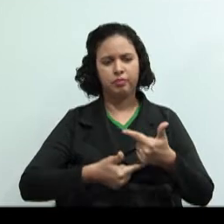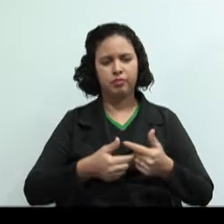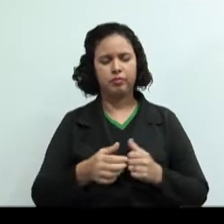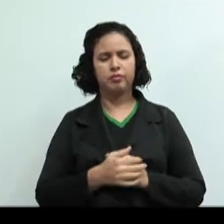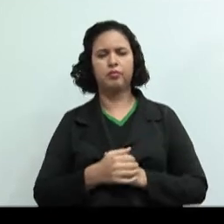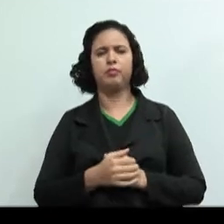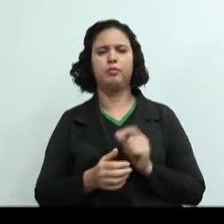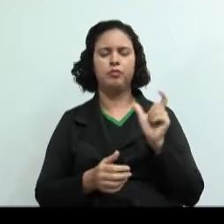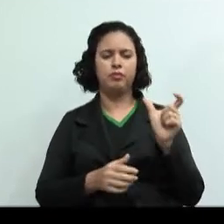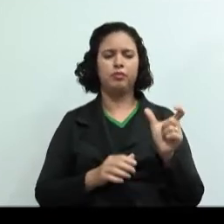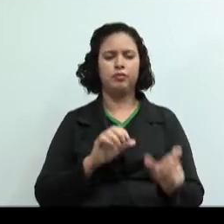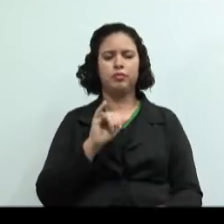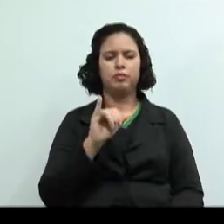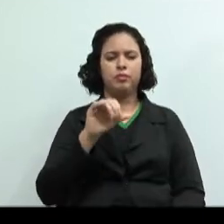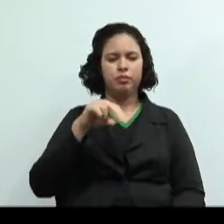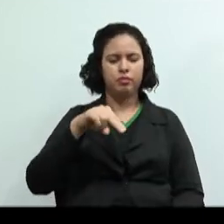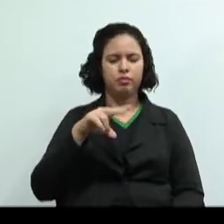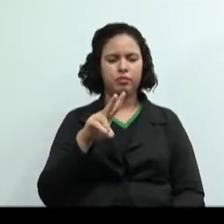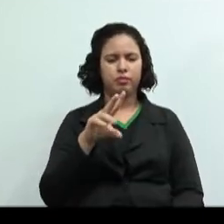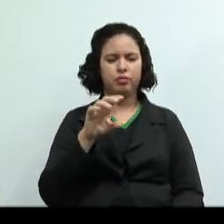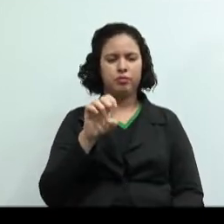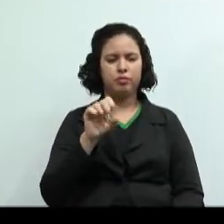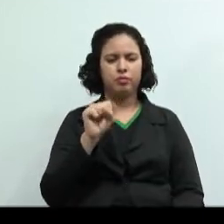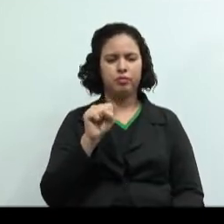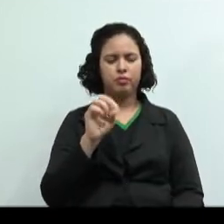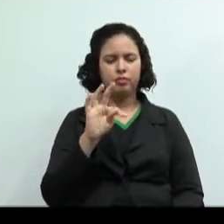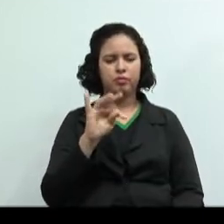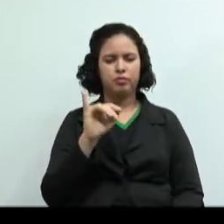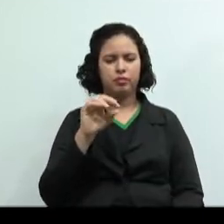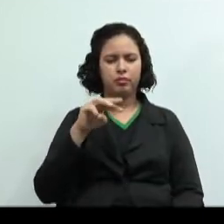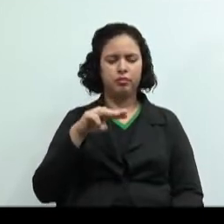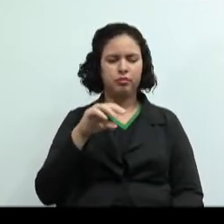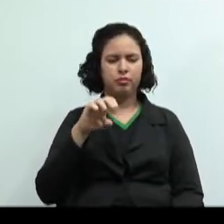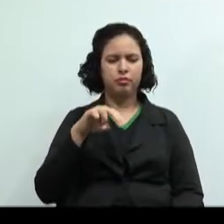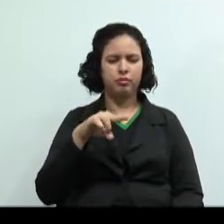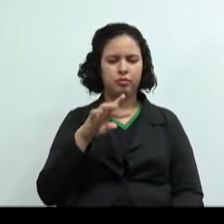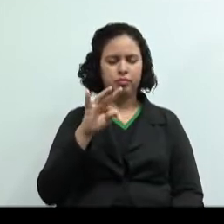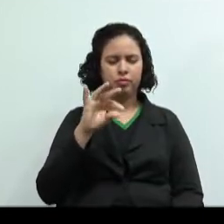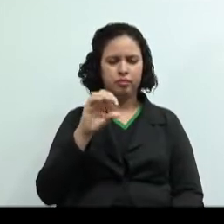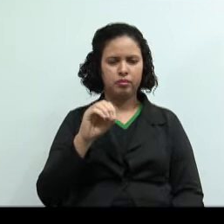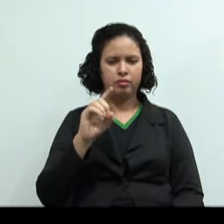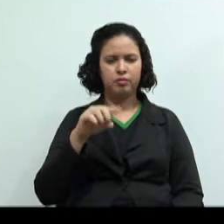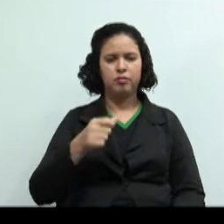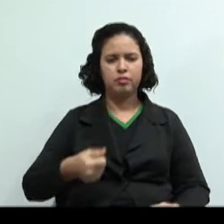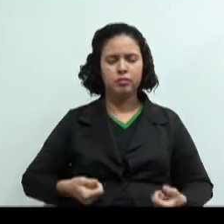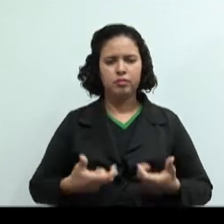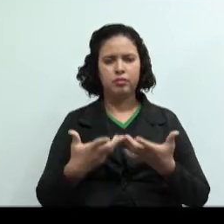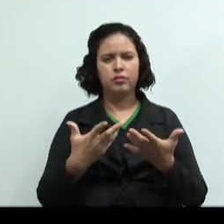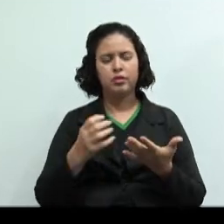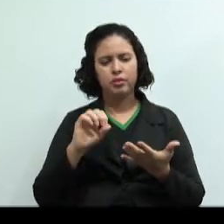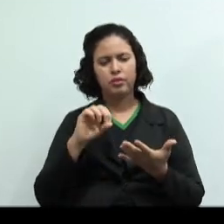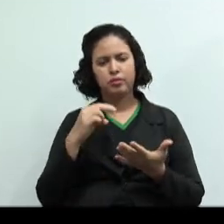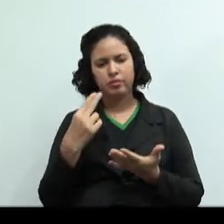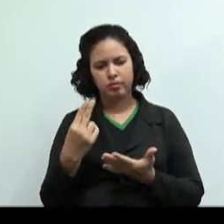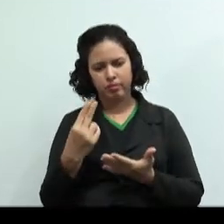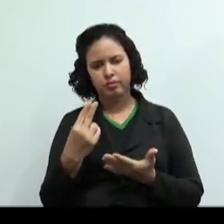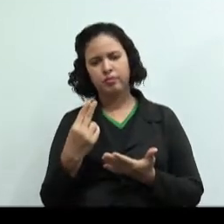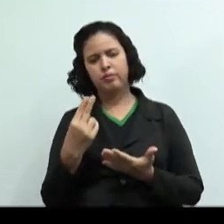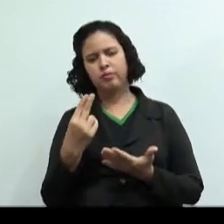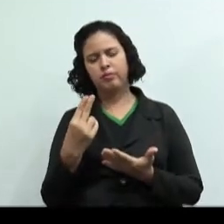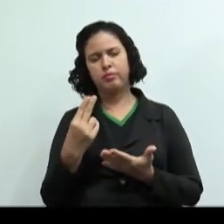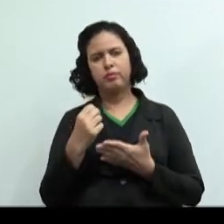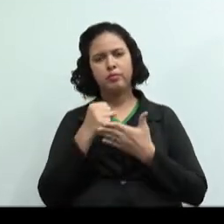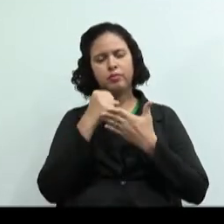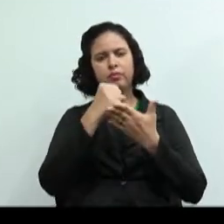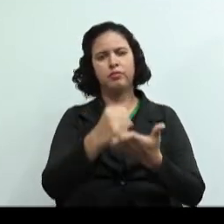investimento é o gasto ativado em função da vida útil ou de benefícios atribuíveis